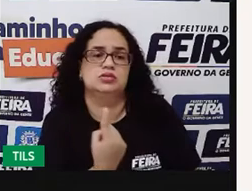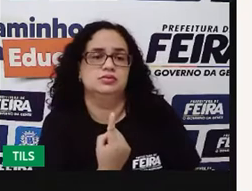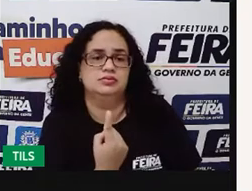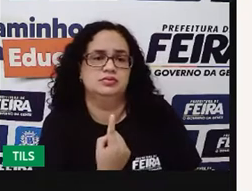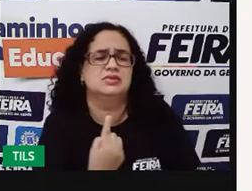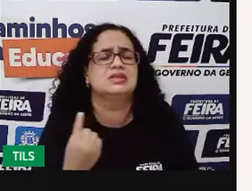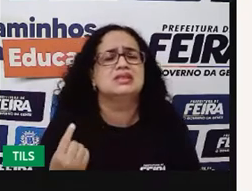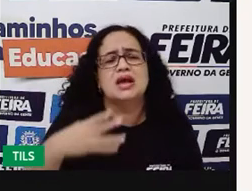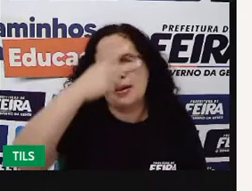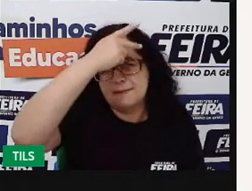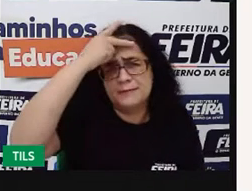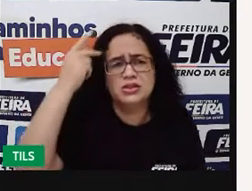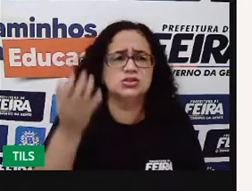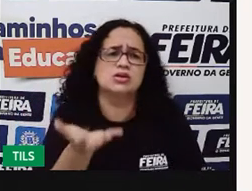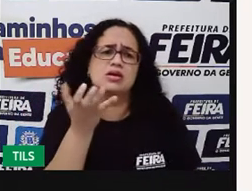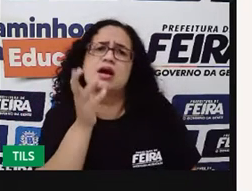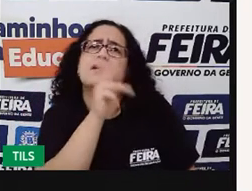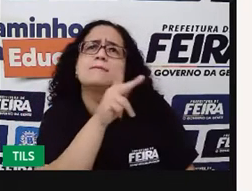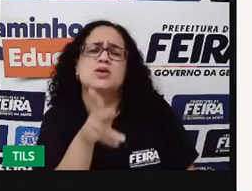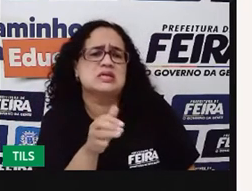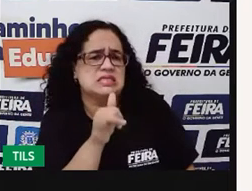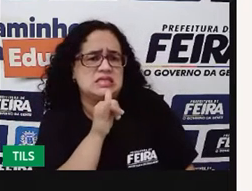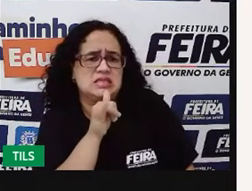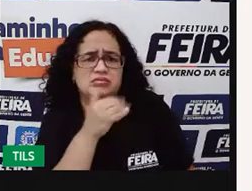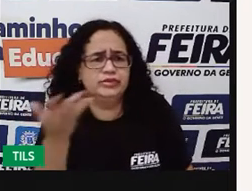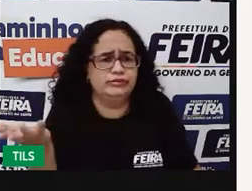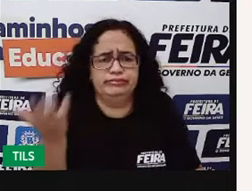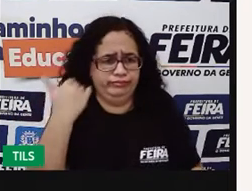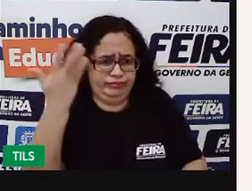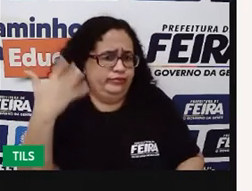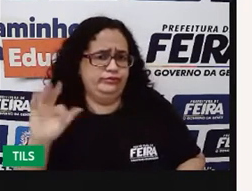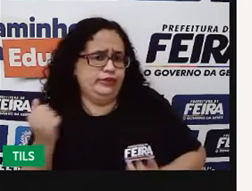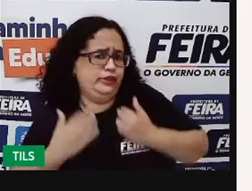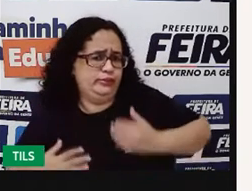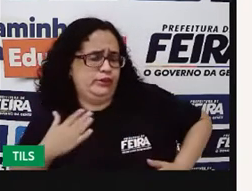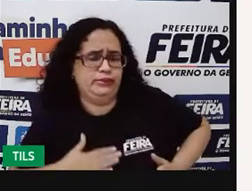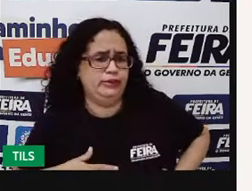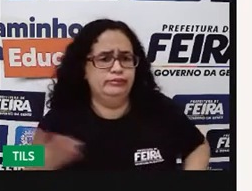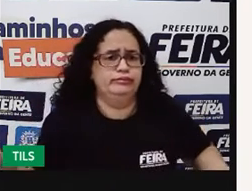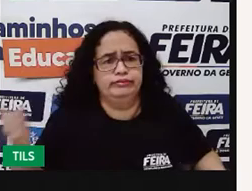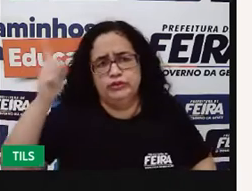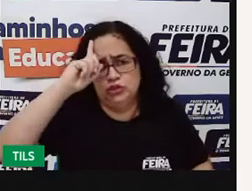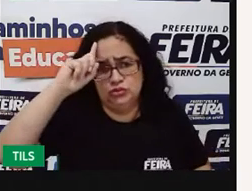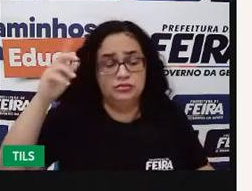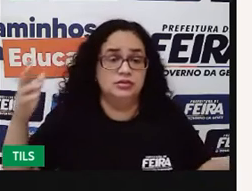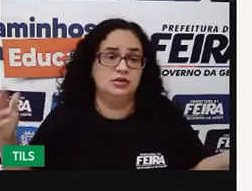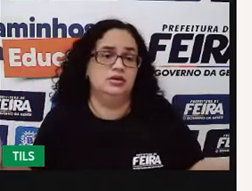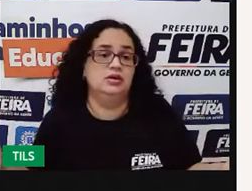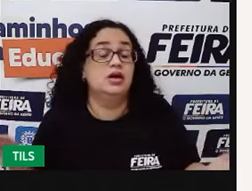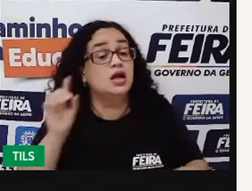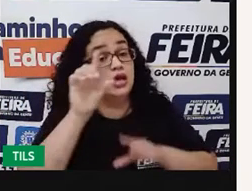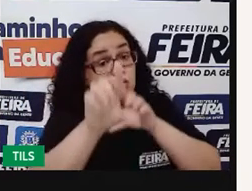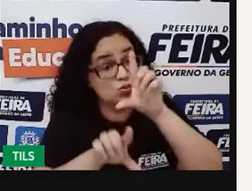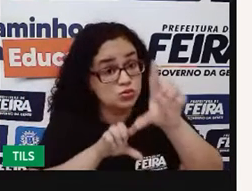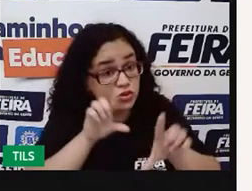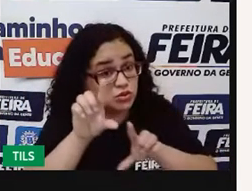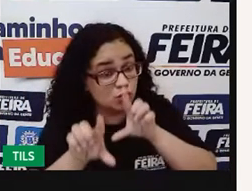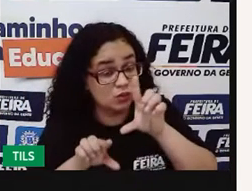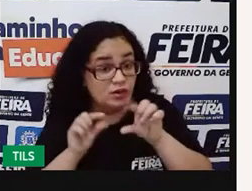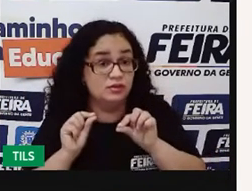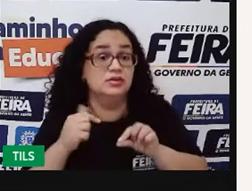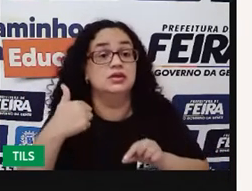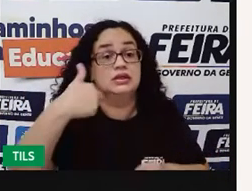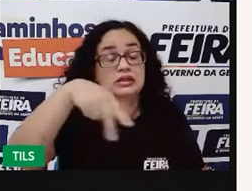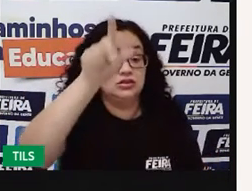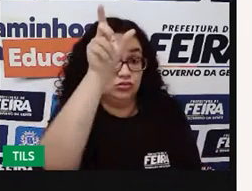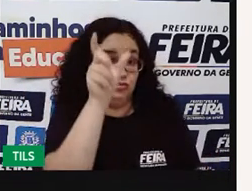Se a pessoa quiser, se a Pro quiser, por exemplo, não tomar banho diariamente, isso vai ser o quê? Uma escolha, uma decisão